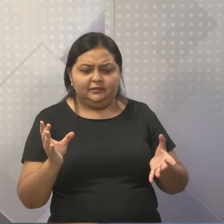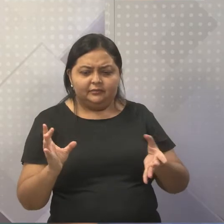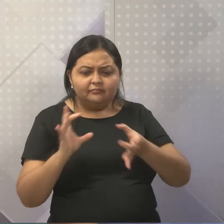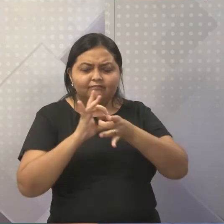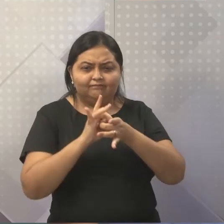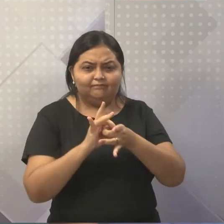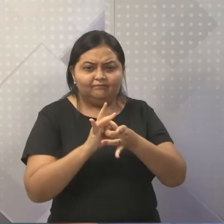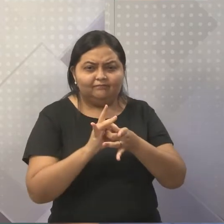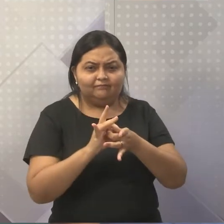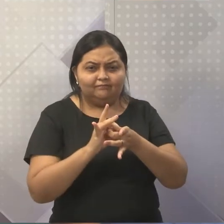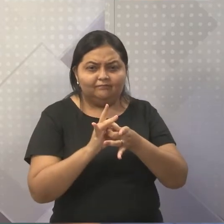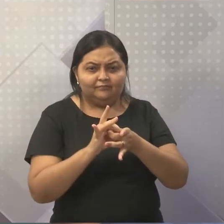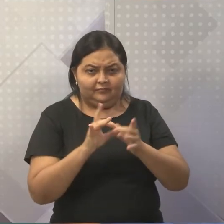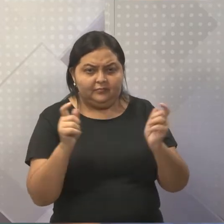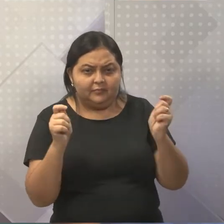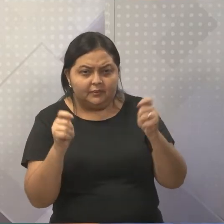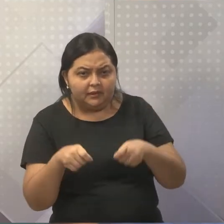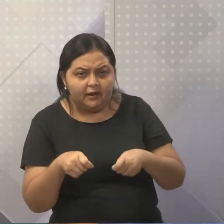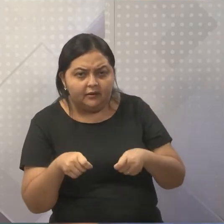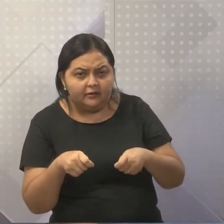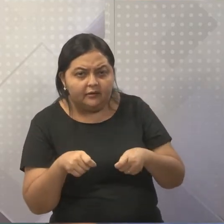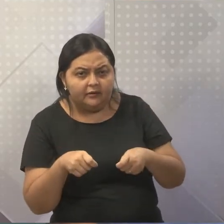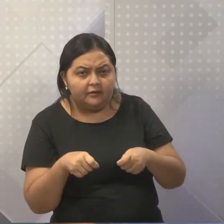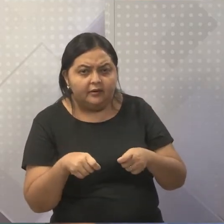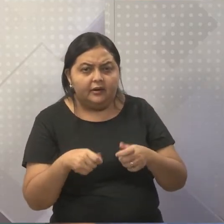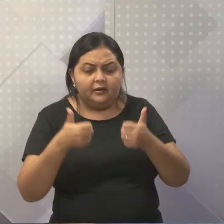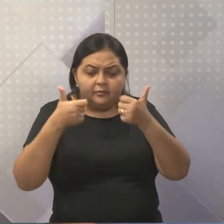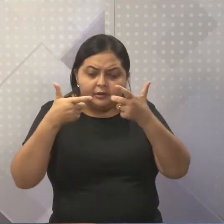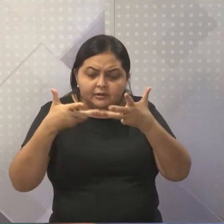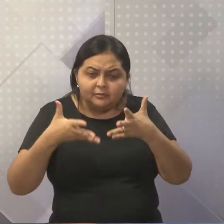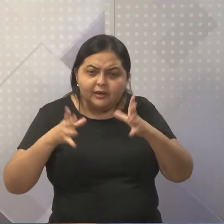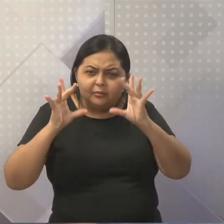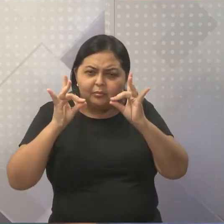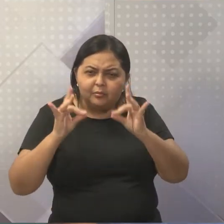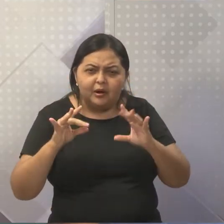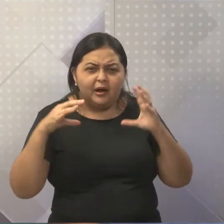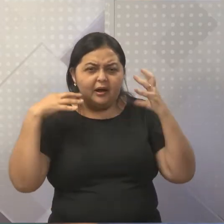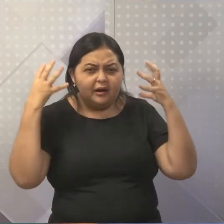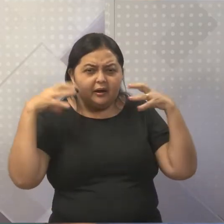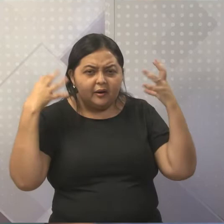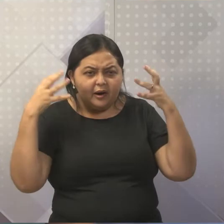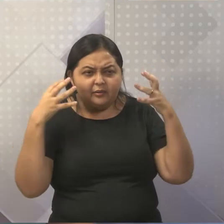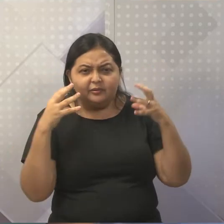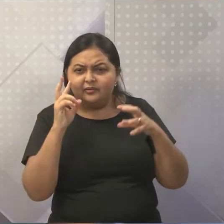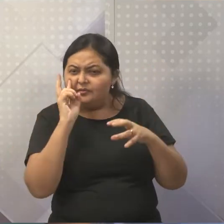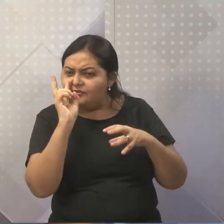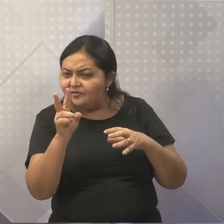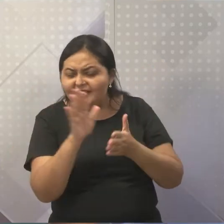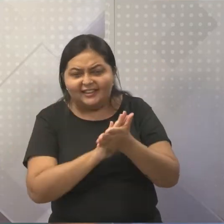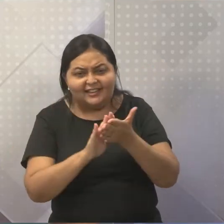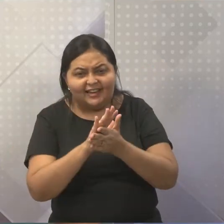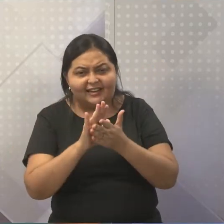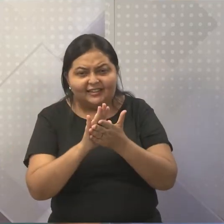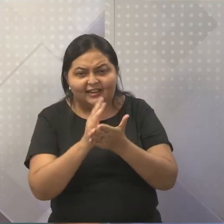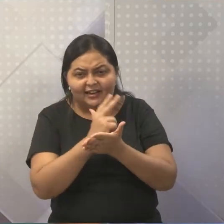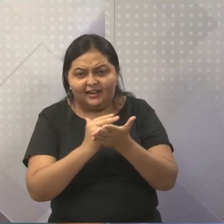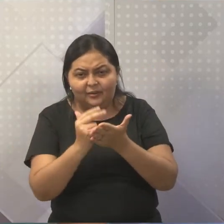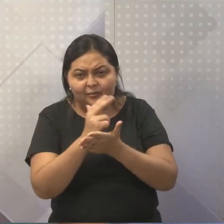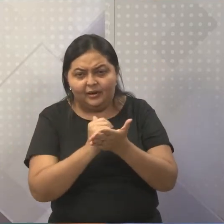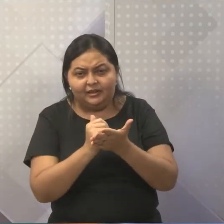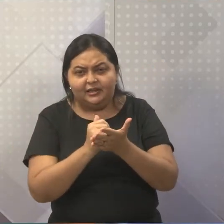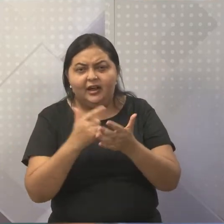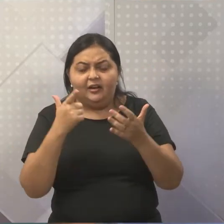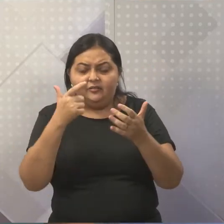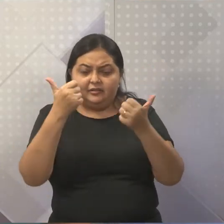exemplo, já que há descrição para aquela coisa do rádio, quando você não via a imagem, você tinha que trazer